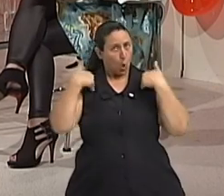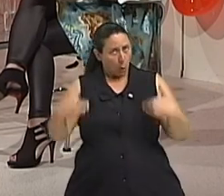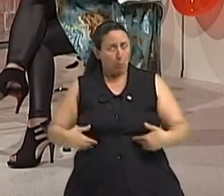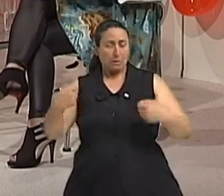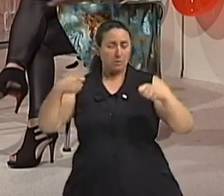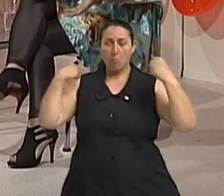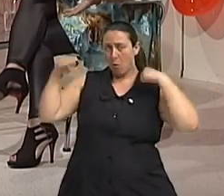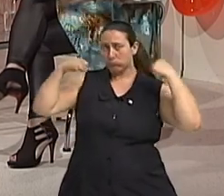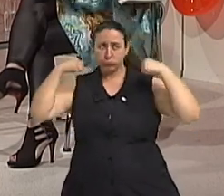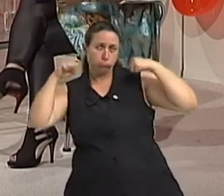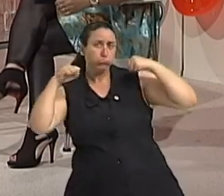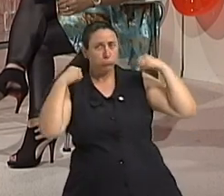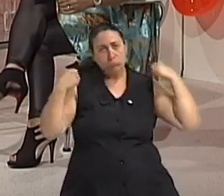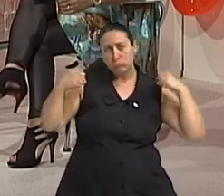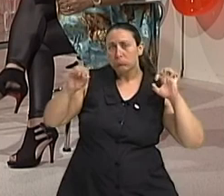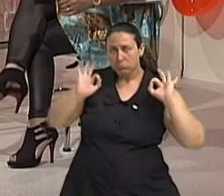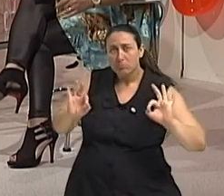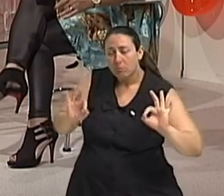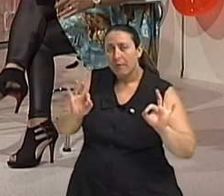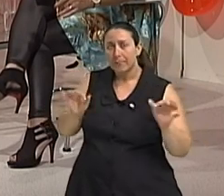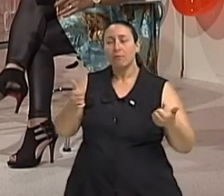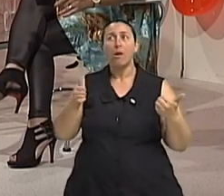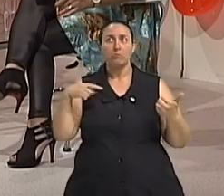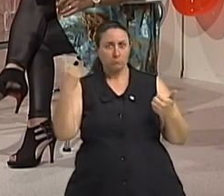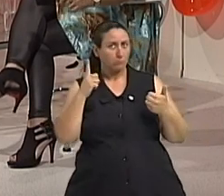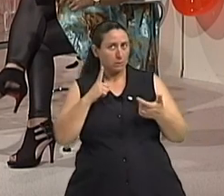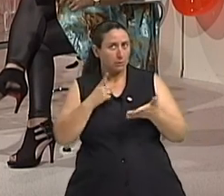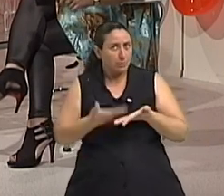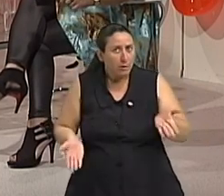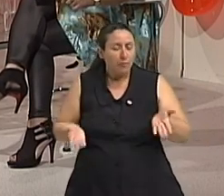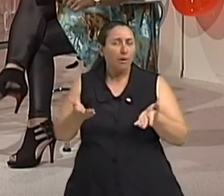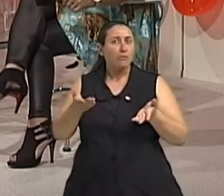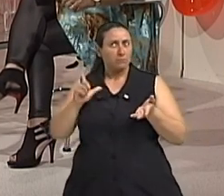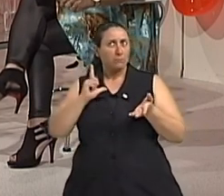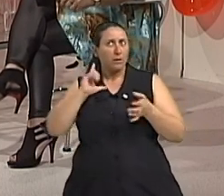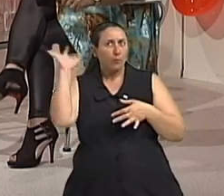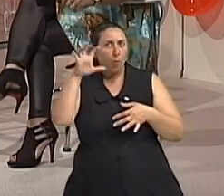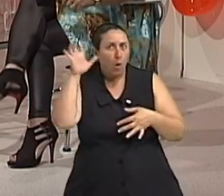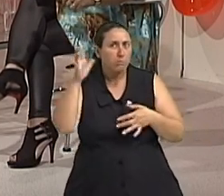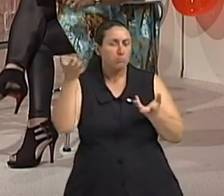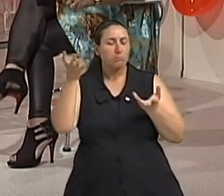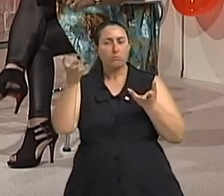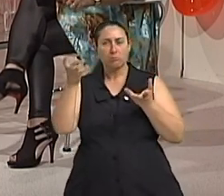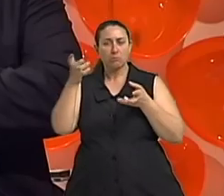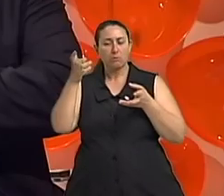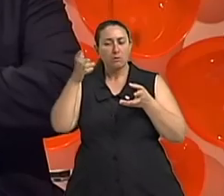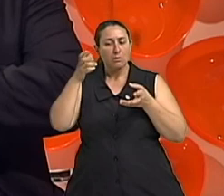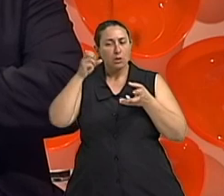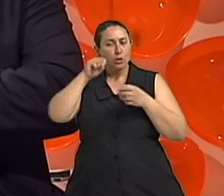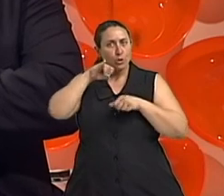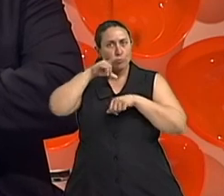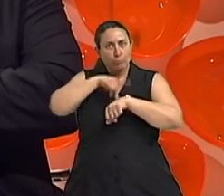movimento se ele fica parado, ele tem ele tem perdas sim pode influenciar a incontinência? se eu exercito